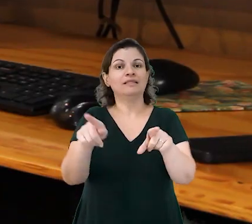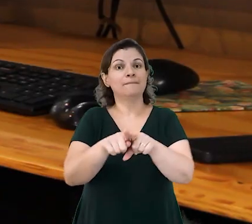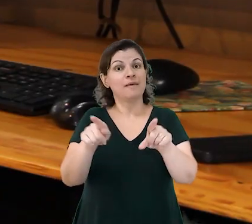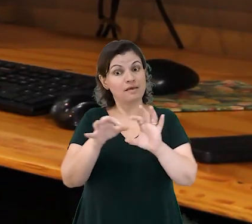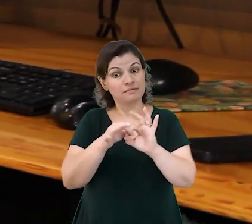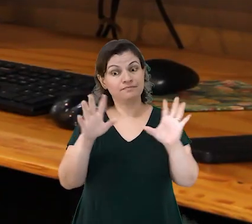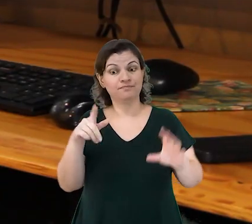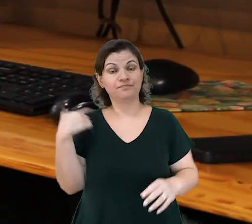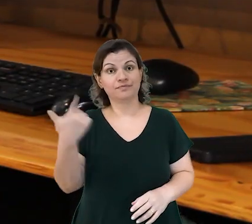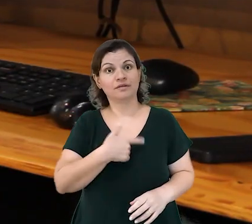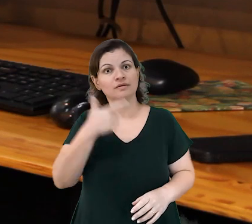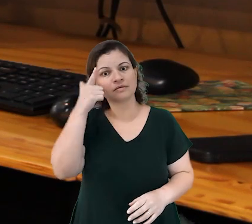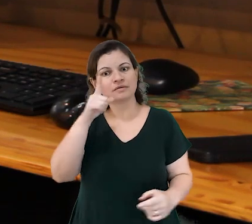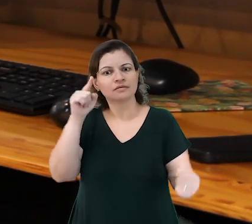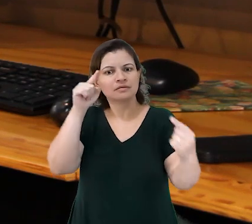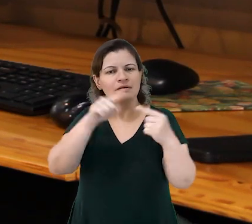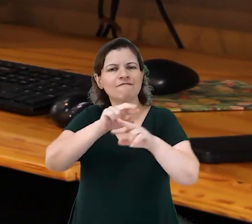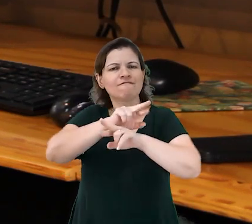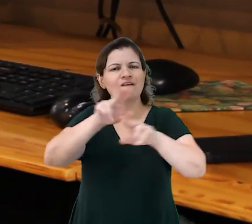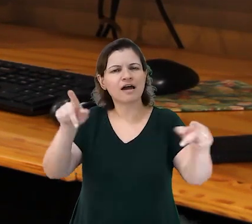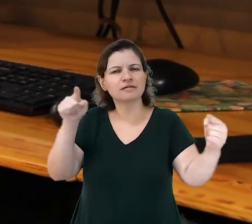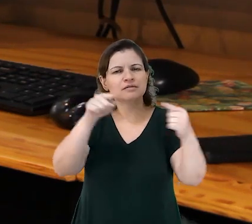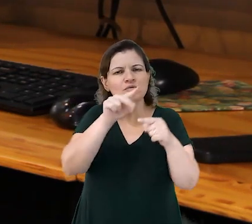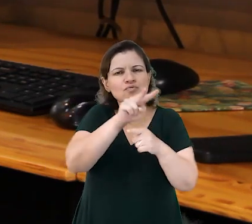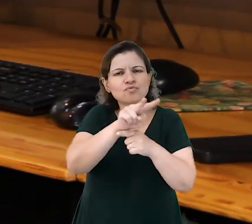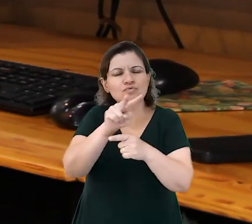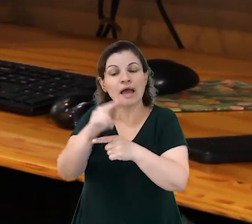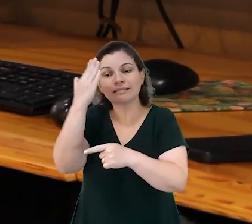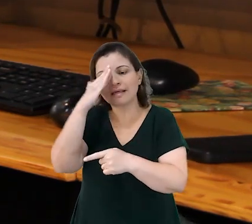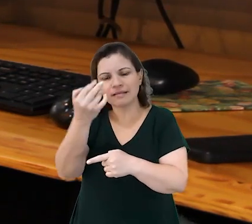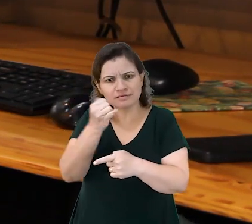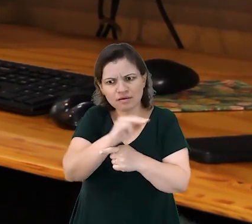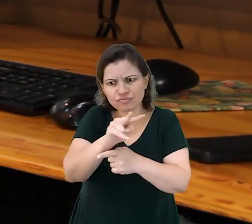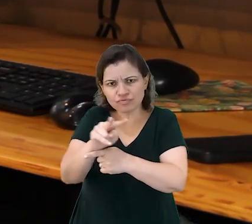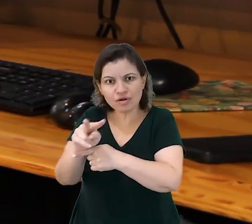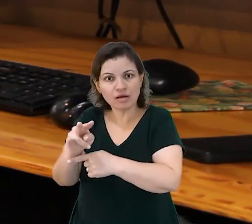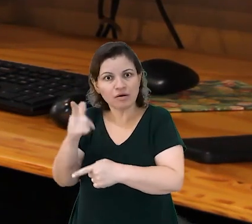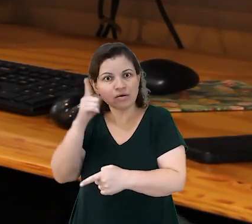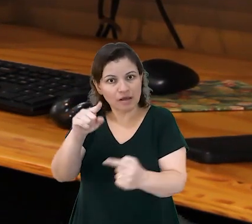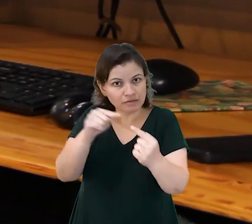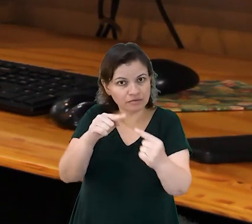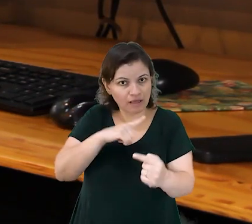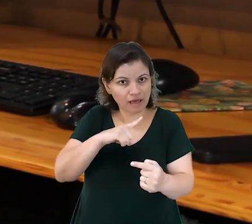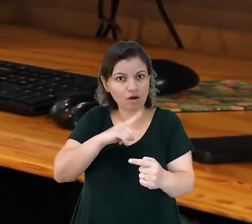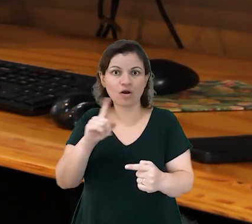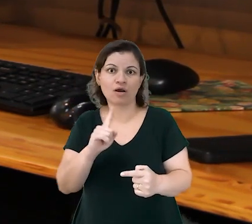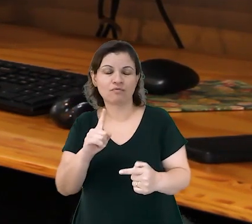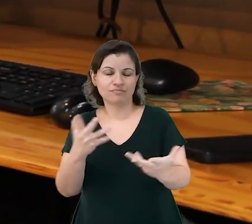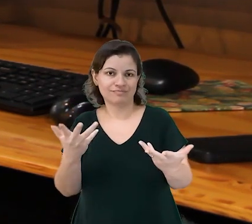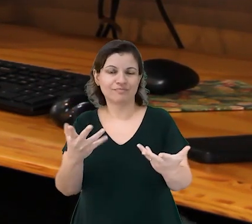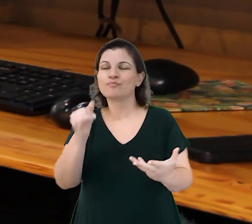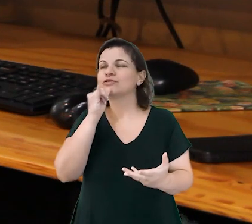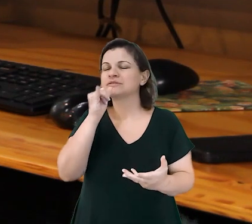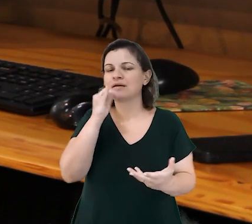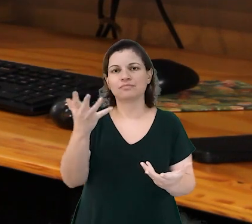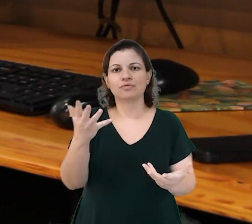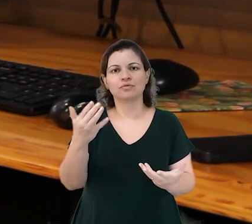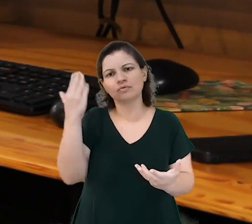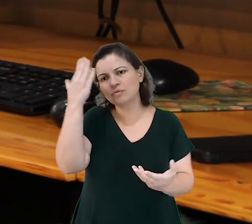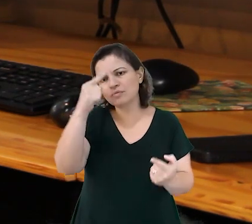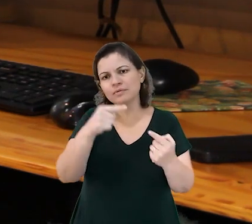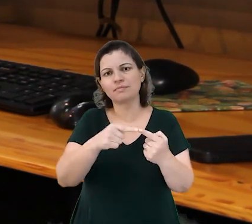E ele permite a gente atingir diversas metas de conservação e entender se a conservação, por exemplo, está sendo atingida, como, por exemplo,